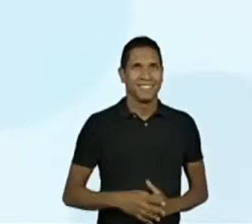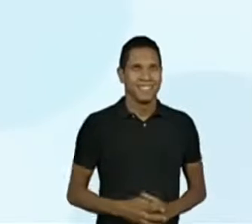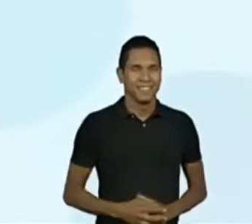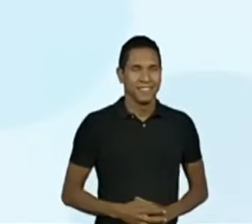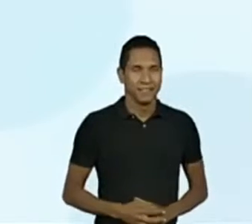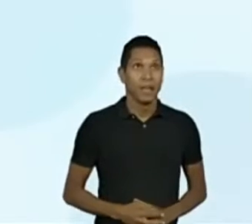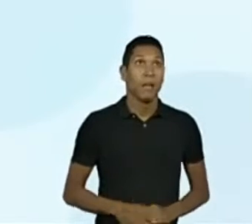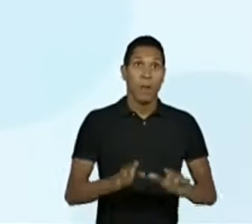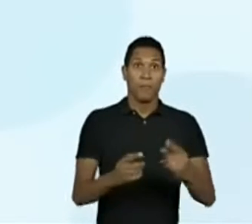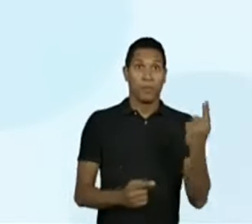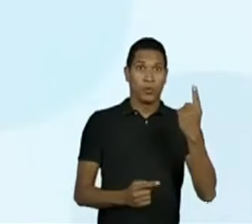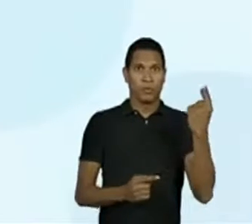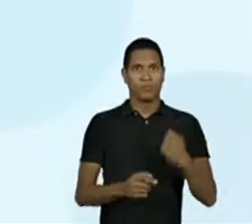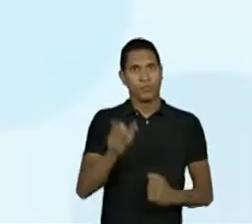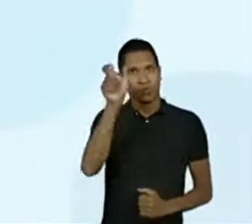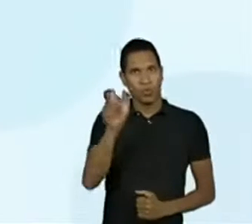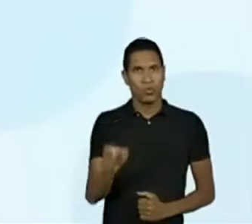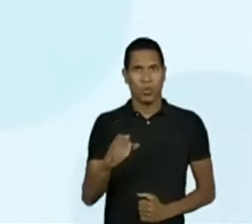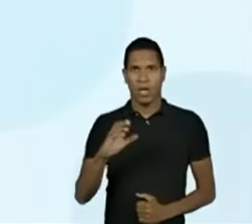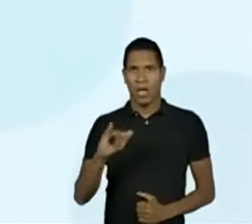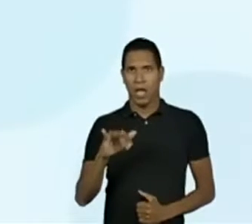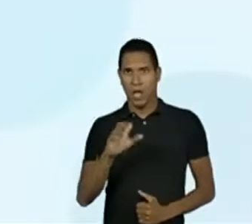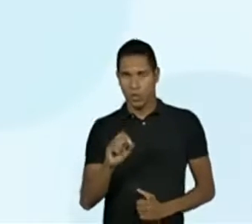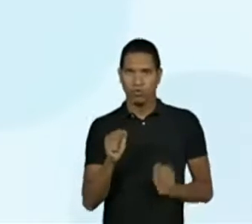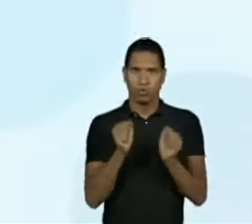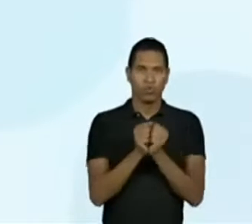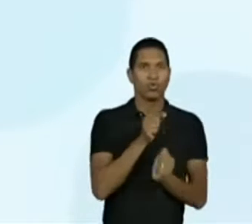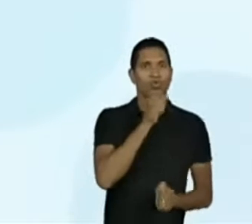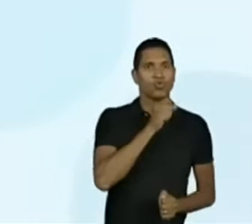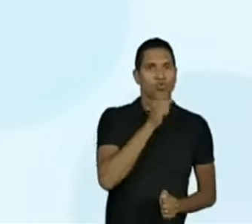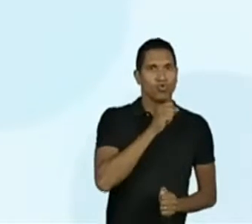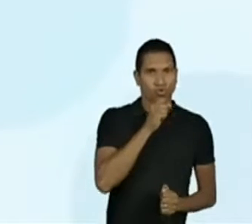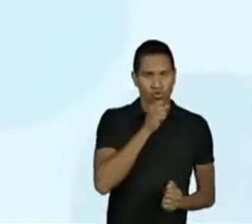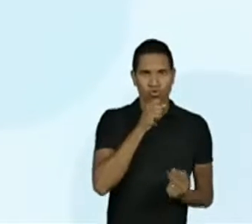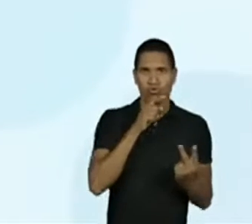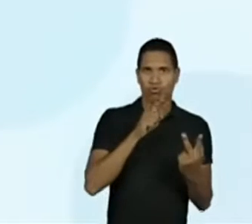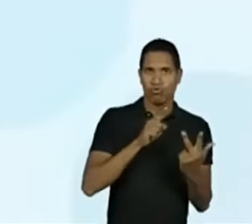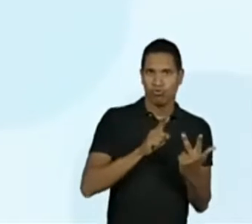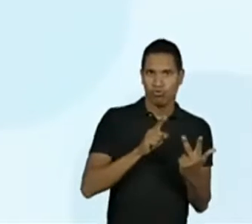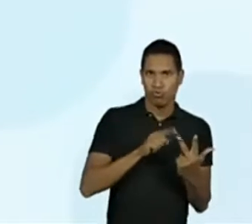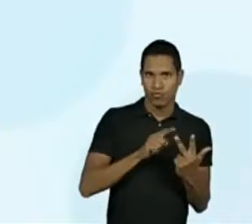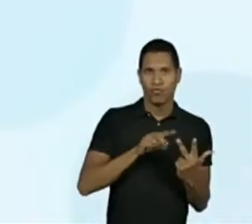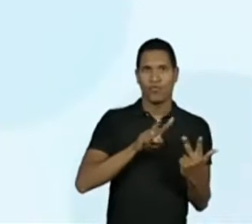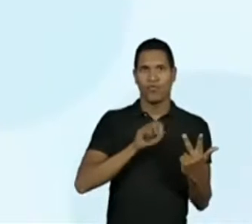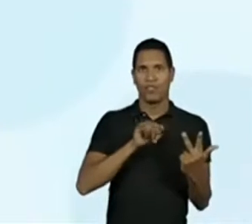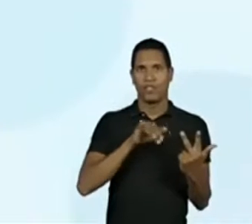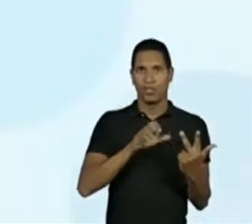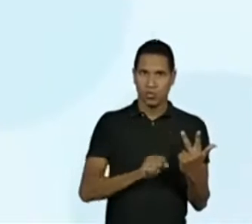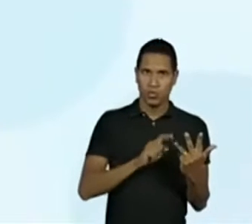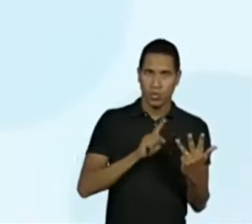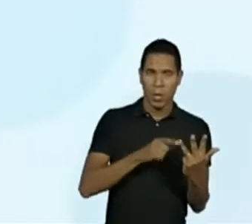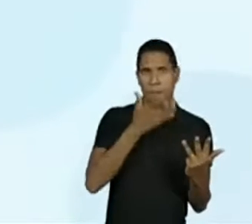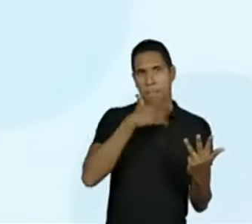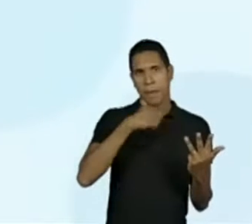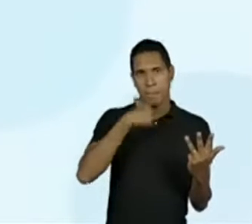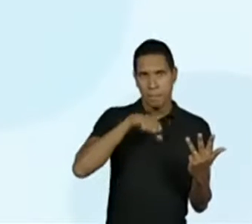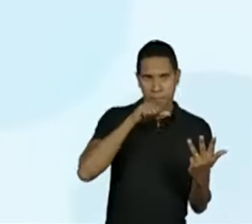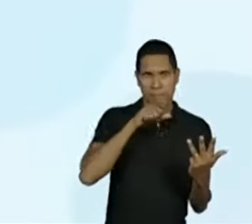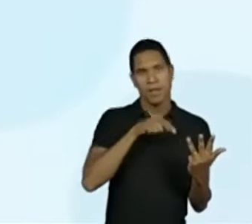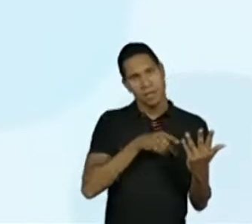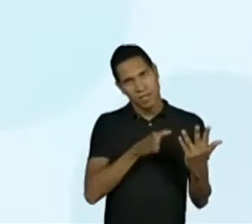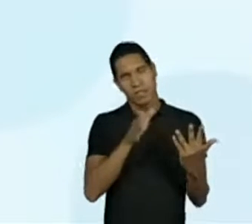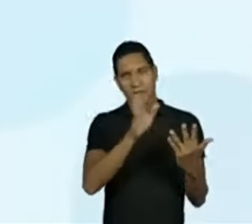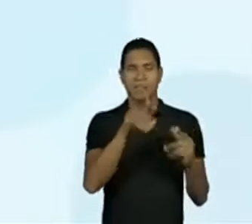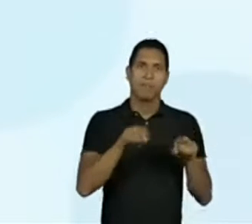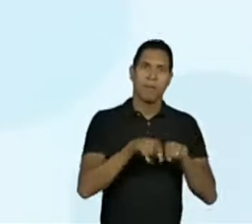Um, Caio e seu avô, junto com Vinícius e seus pais, foram ao mercado municipal de